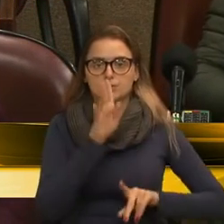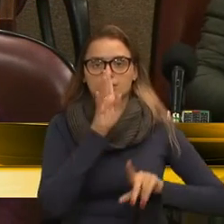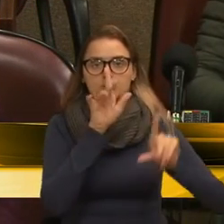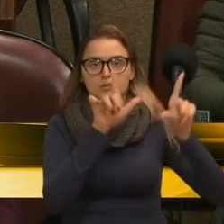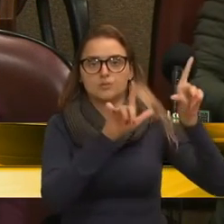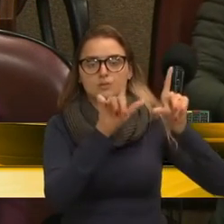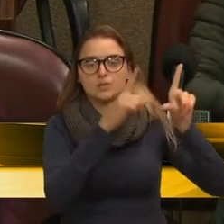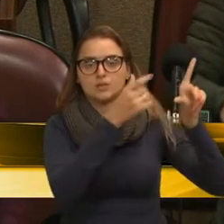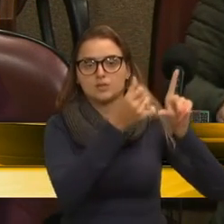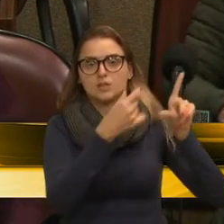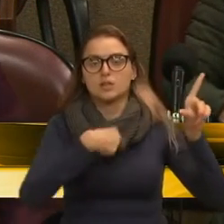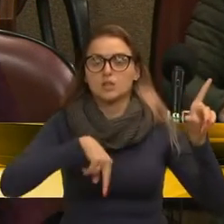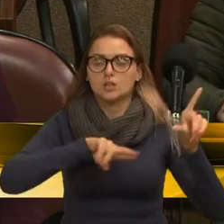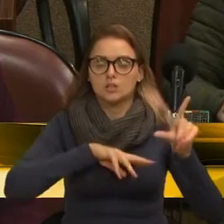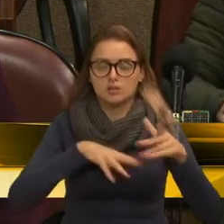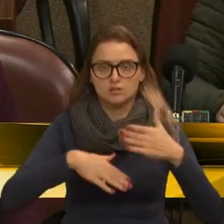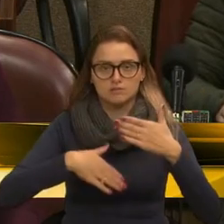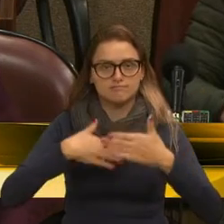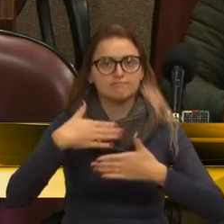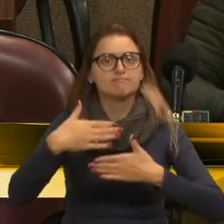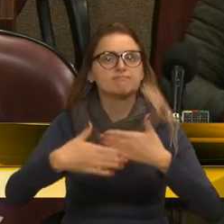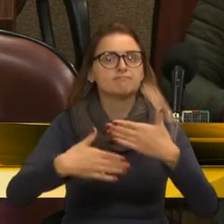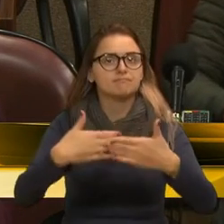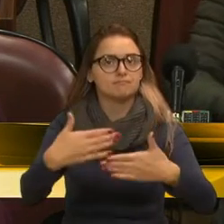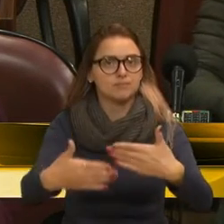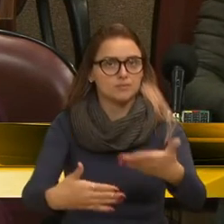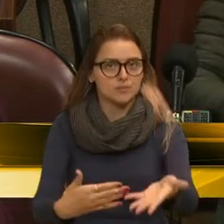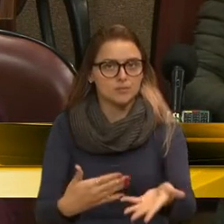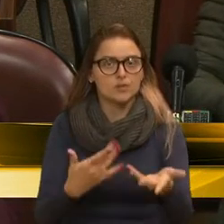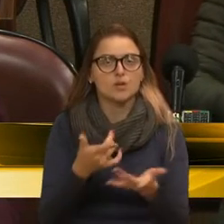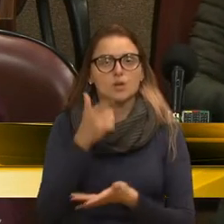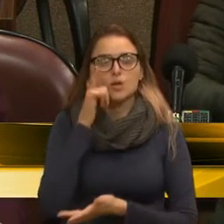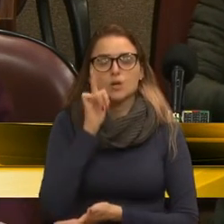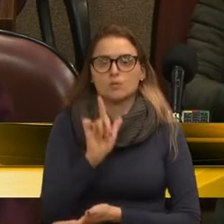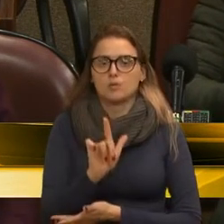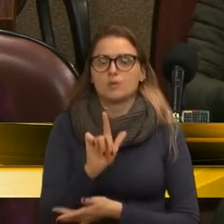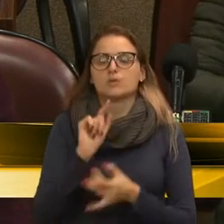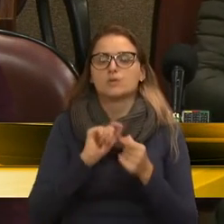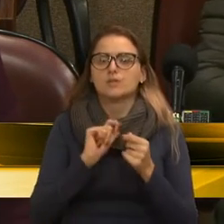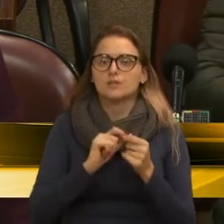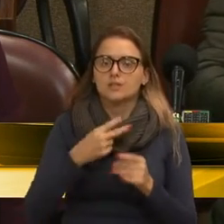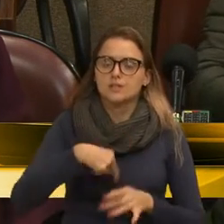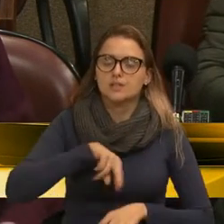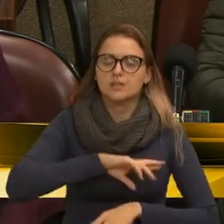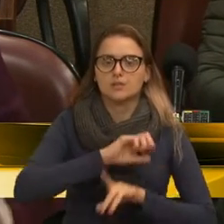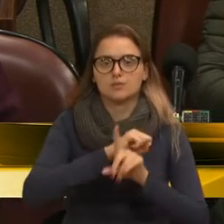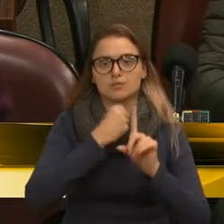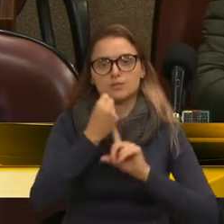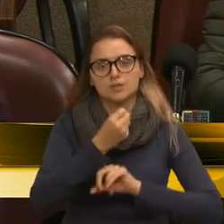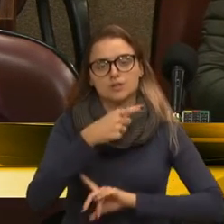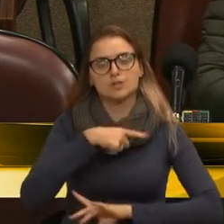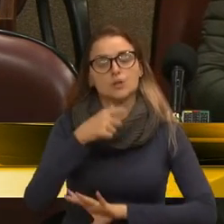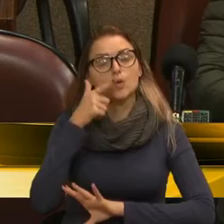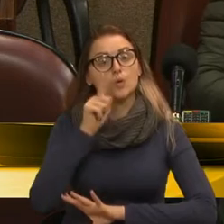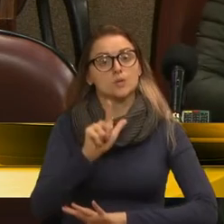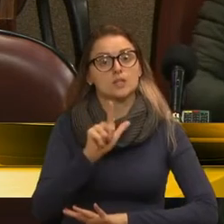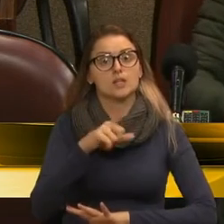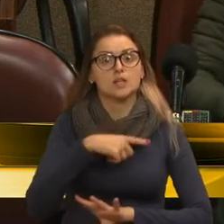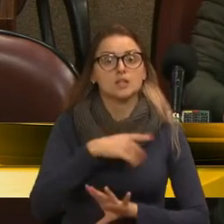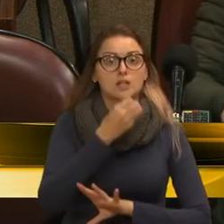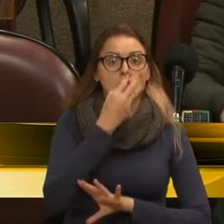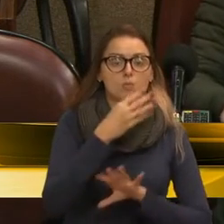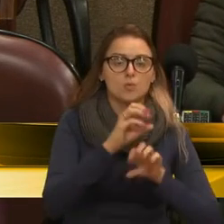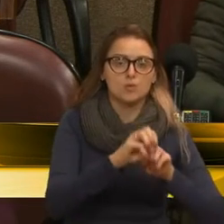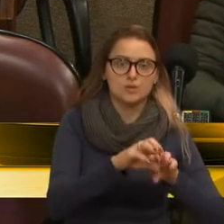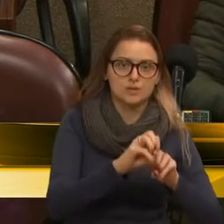dizer que estamos caminhando e trabalhando para fazer com que a nossa sociedade possa usufruir não apenas de uma boa